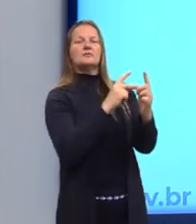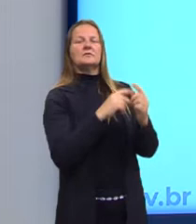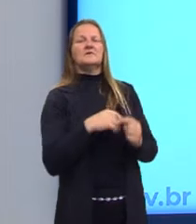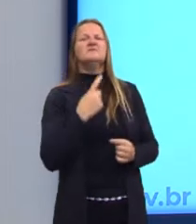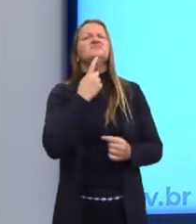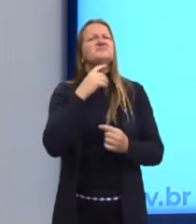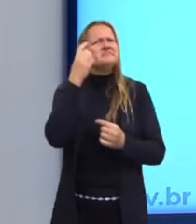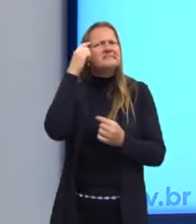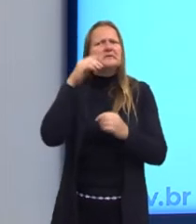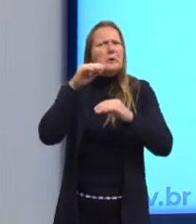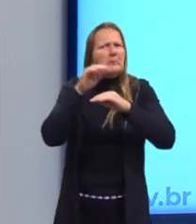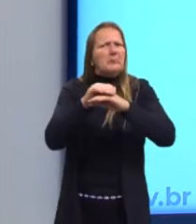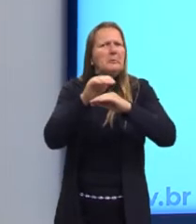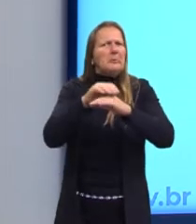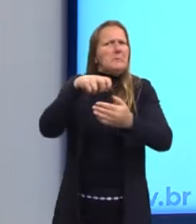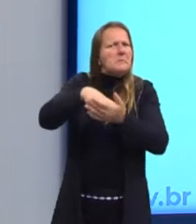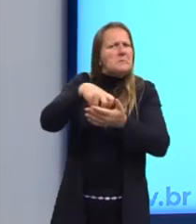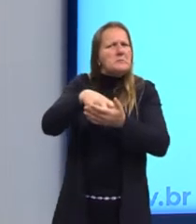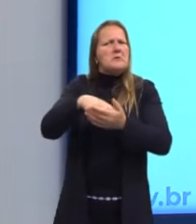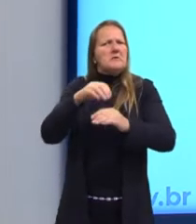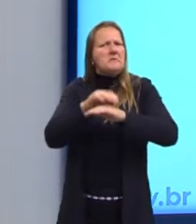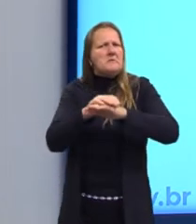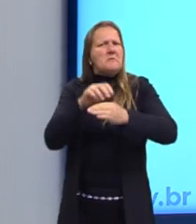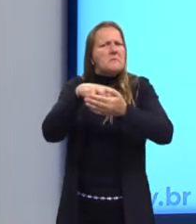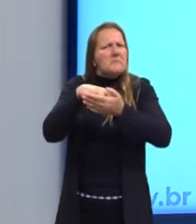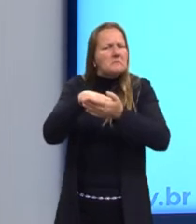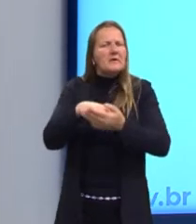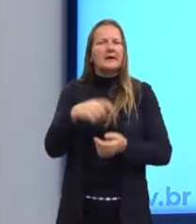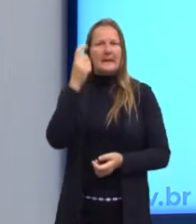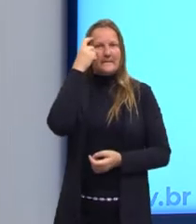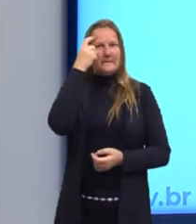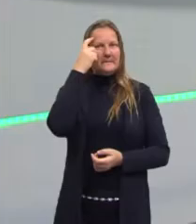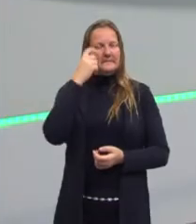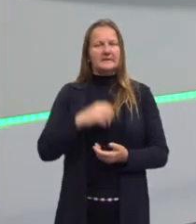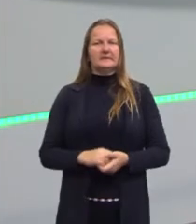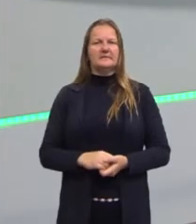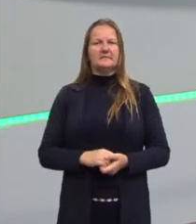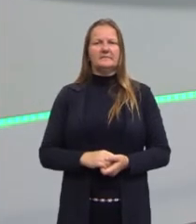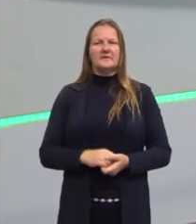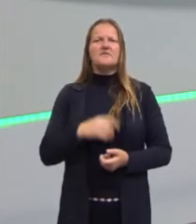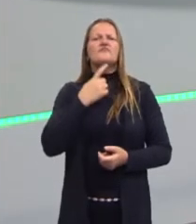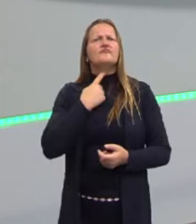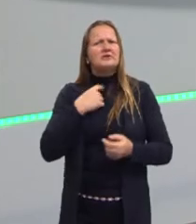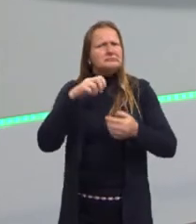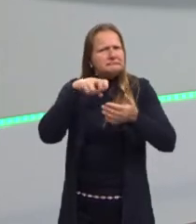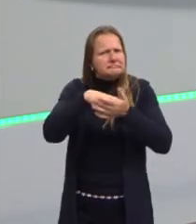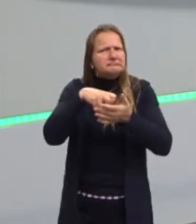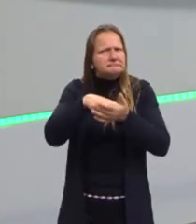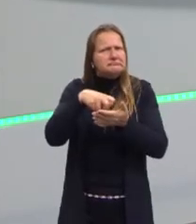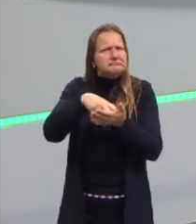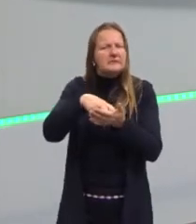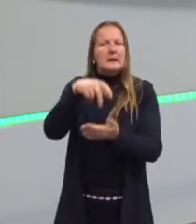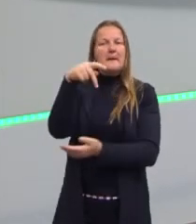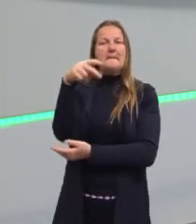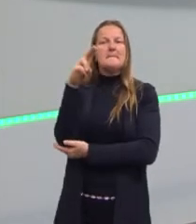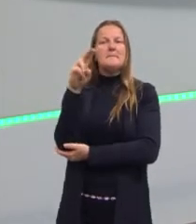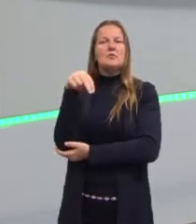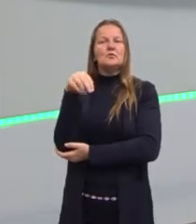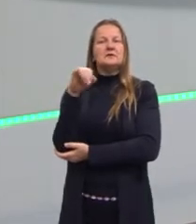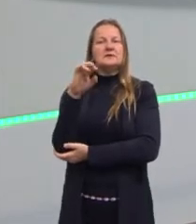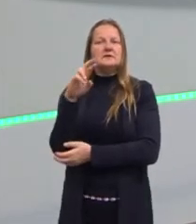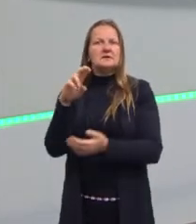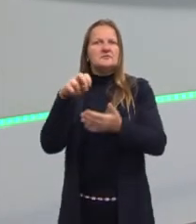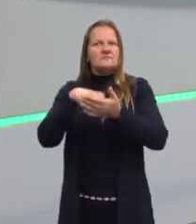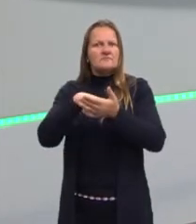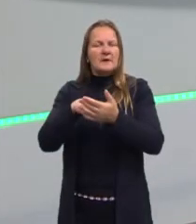vontade de punir os outros. É uma maneira de pensar, né? E aí, para se punir, enfim, precisa de